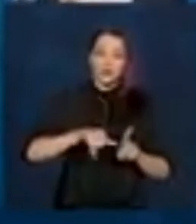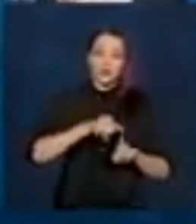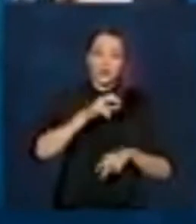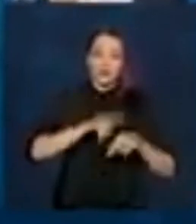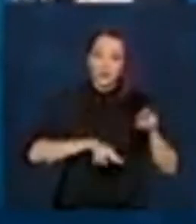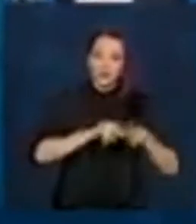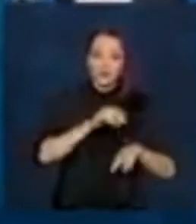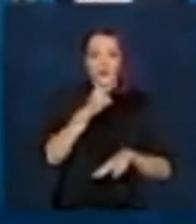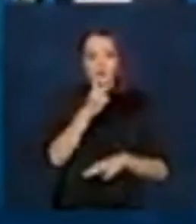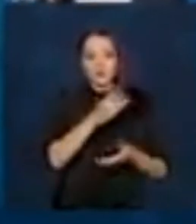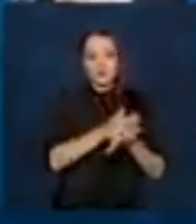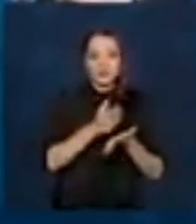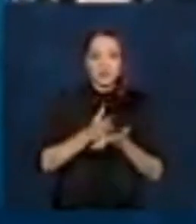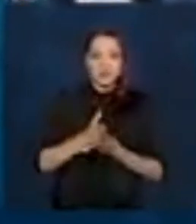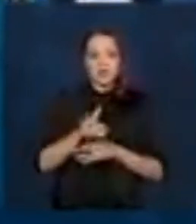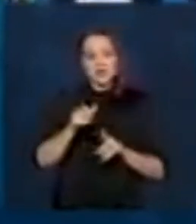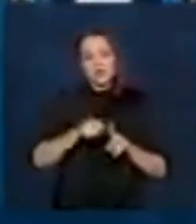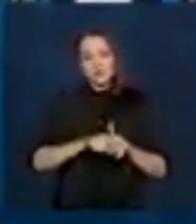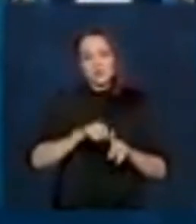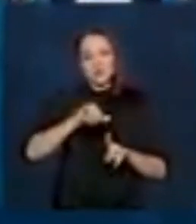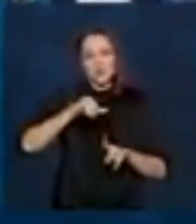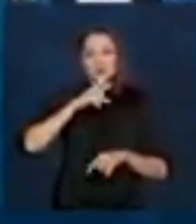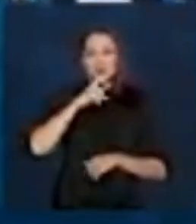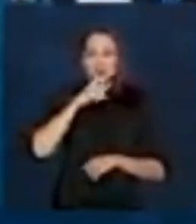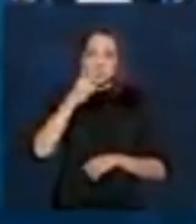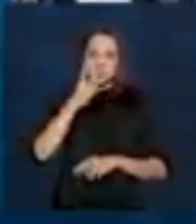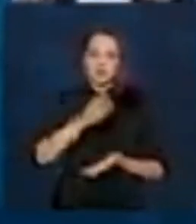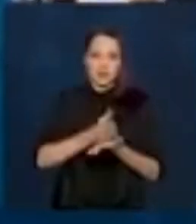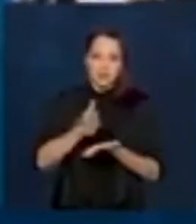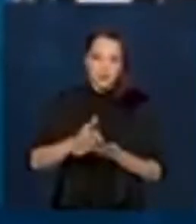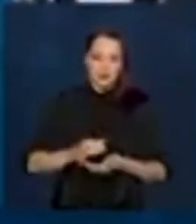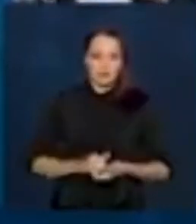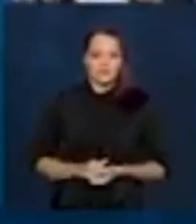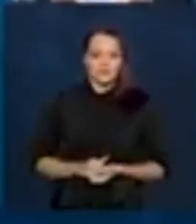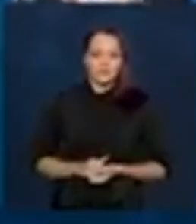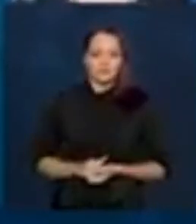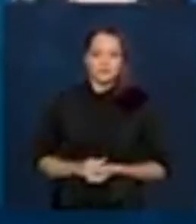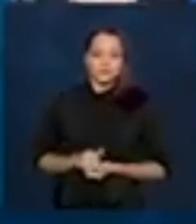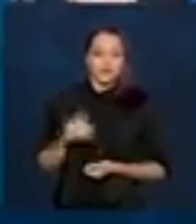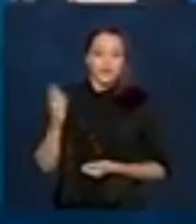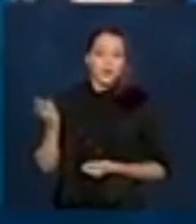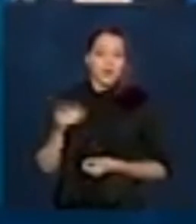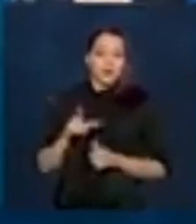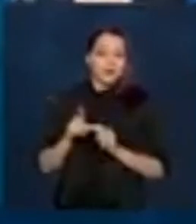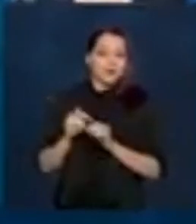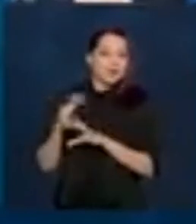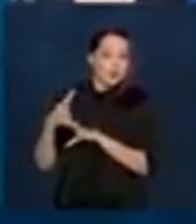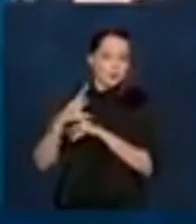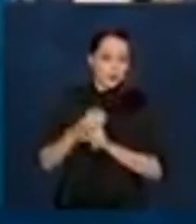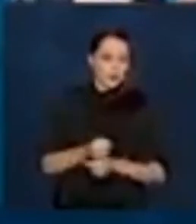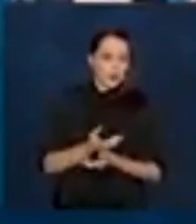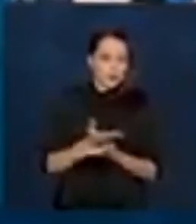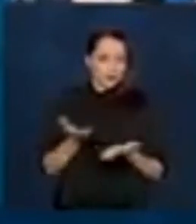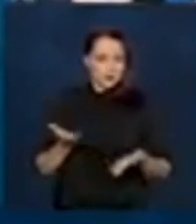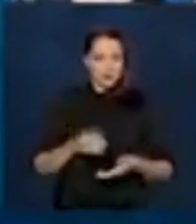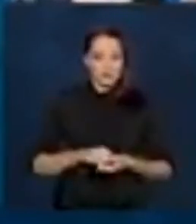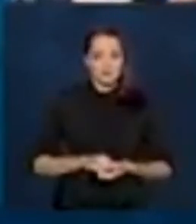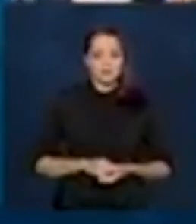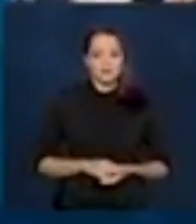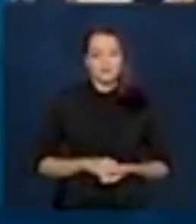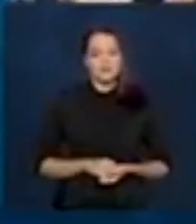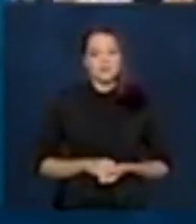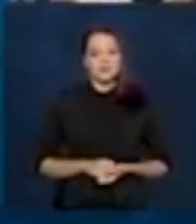parcelas. E em julho, uma parcela. Esse é para dar um sumário para vocês. Pode passar, por favor?